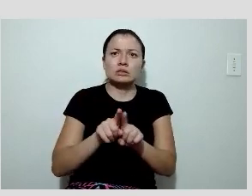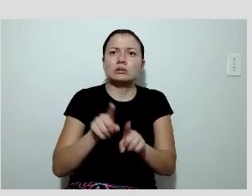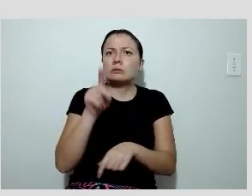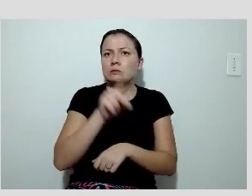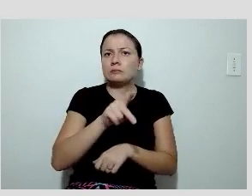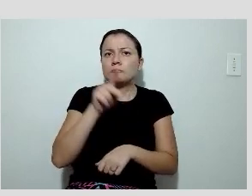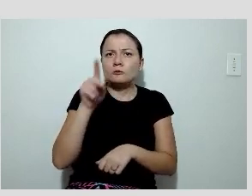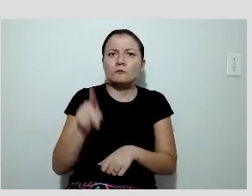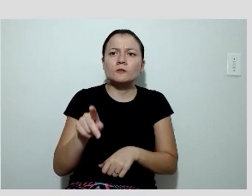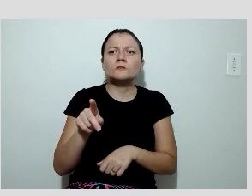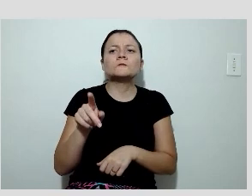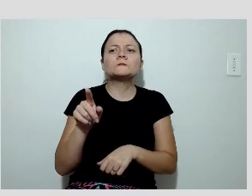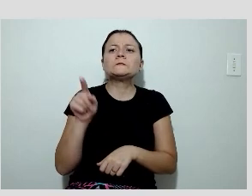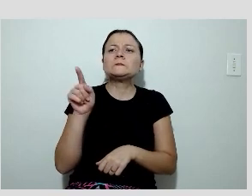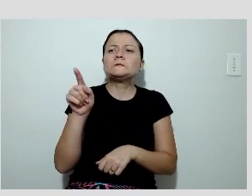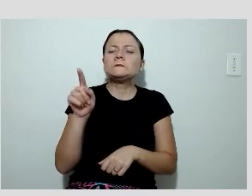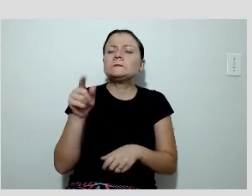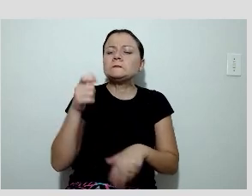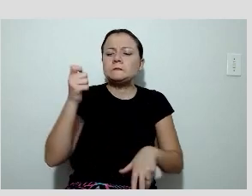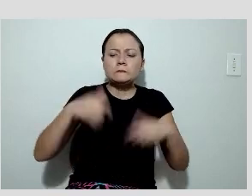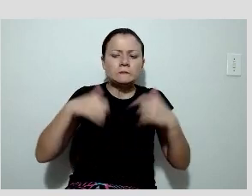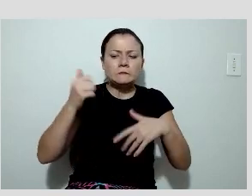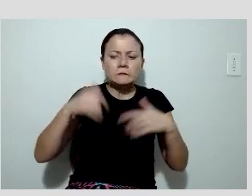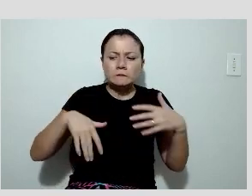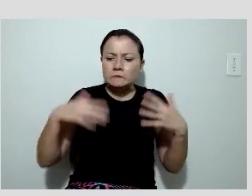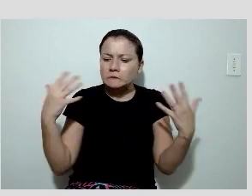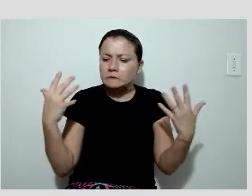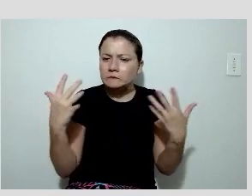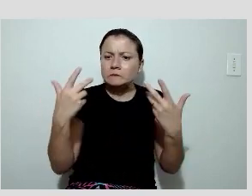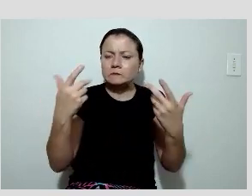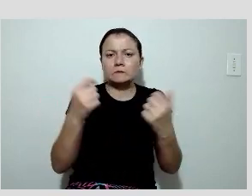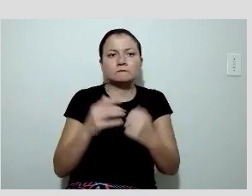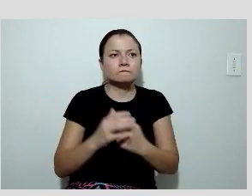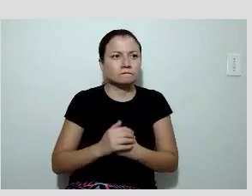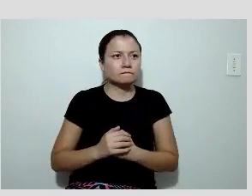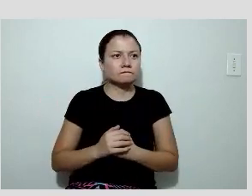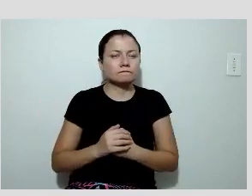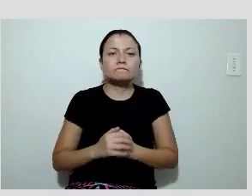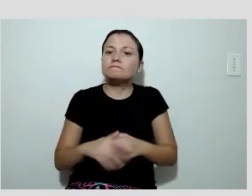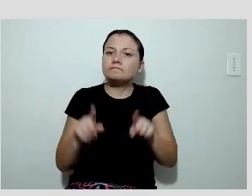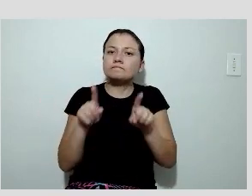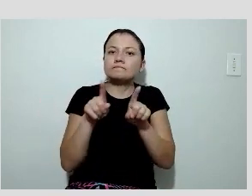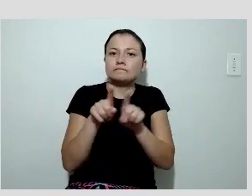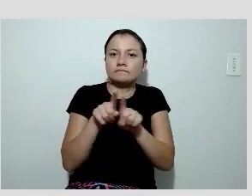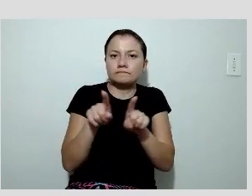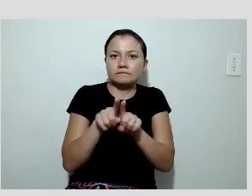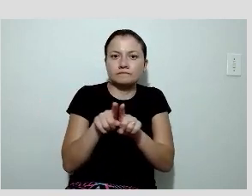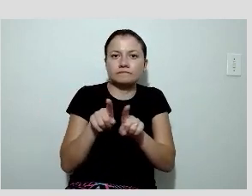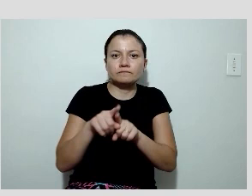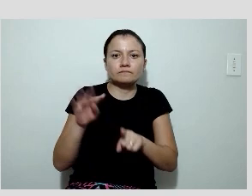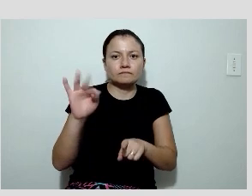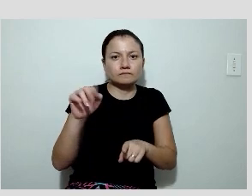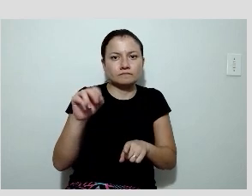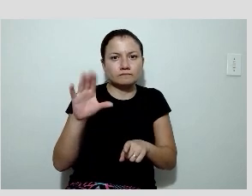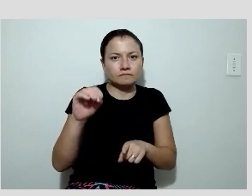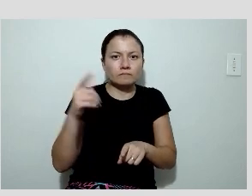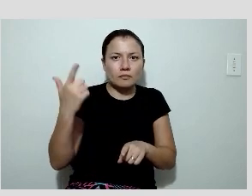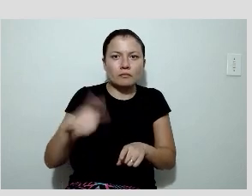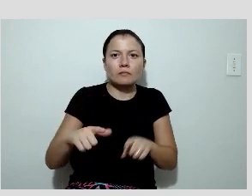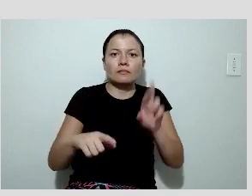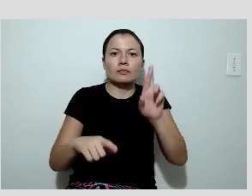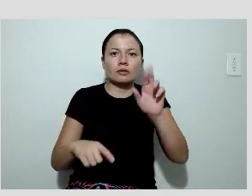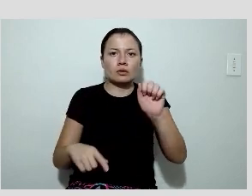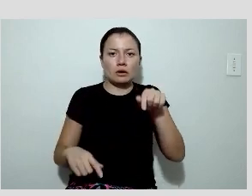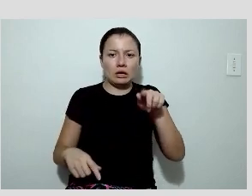excelente palestra, e também aos meus colegas aí, doutor Paulo Dutro, Evandro Tinoco e Rangel, um time de excelência em